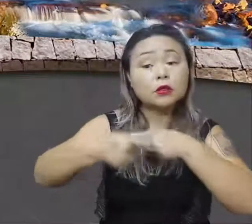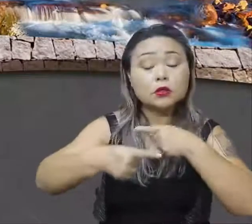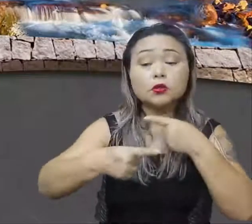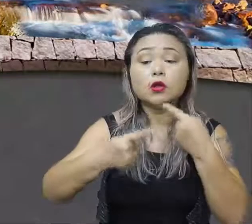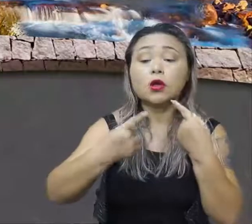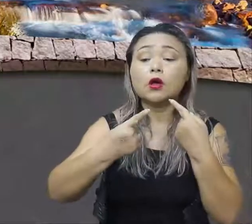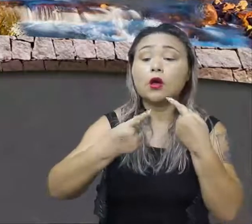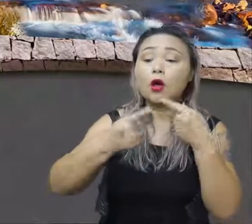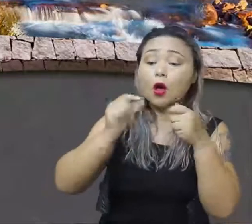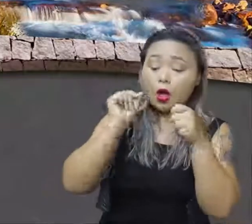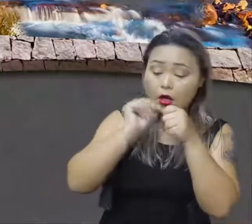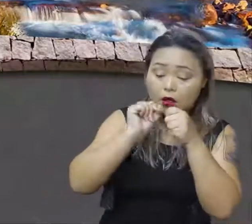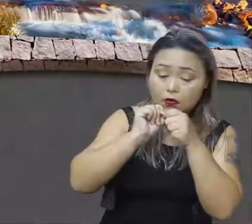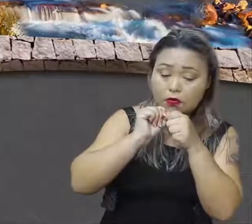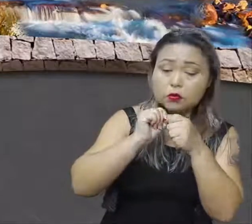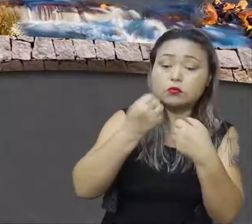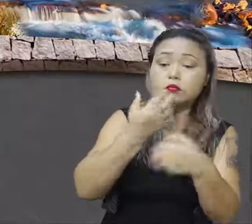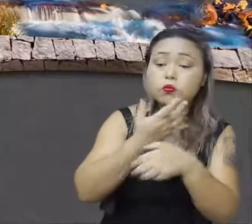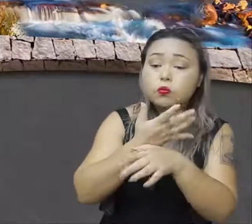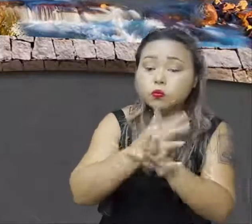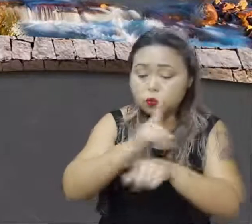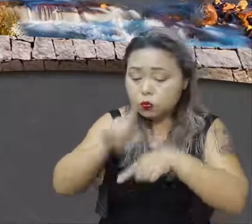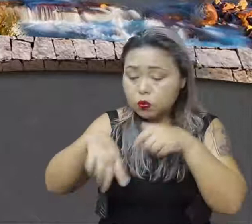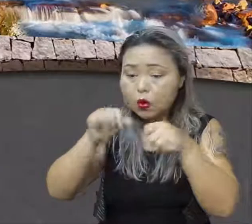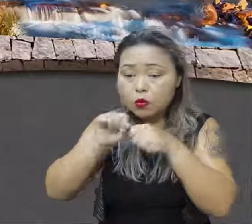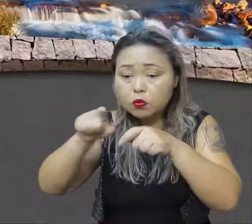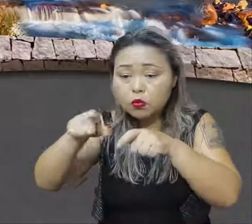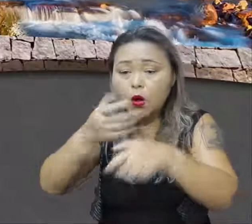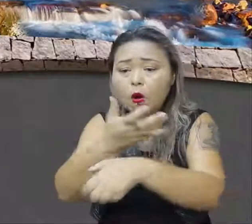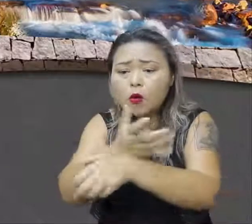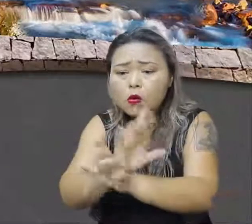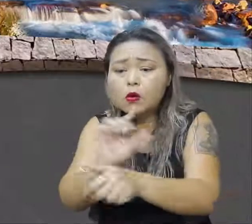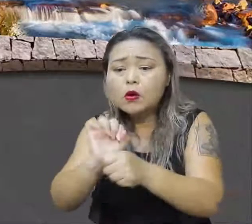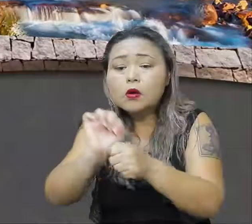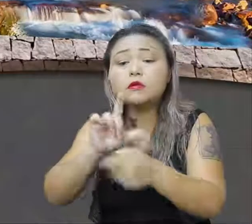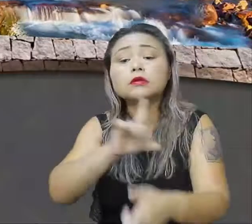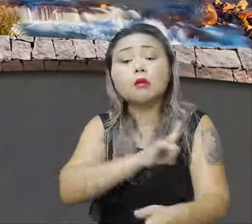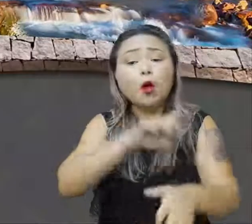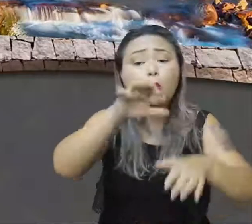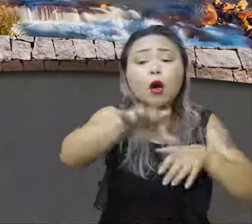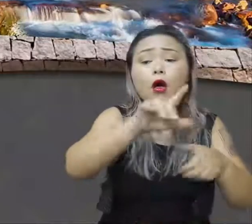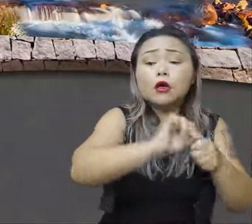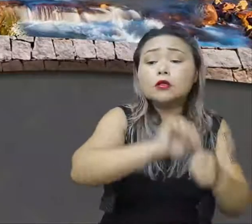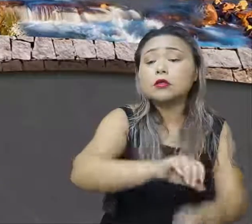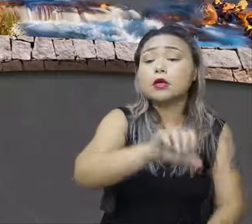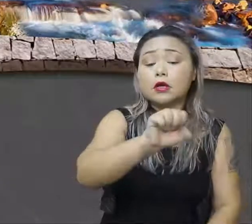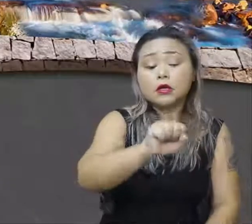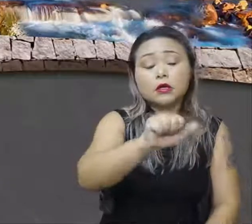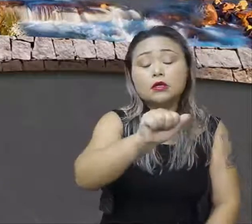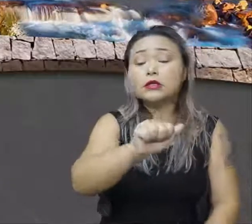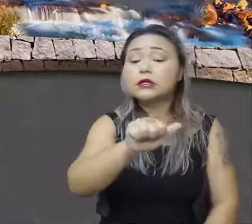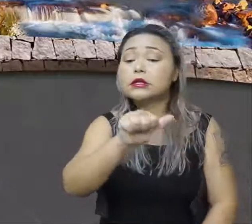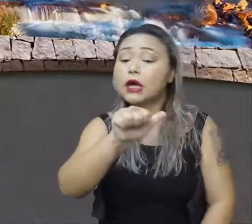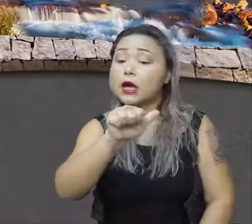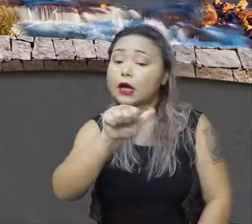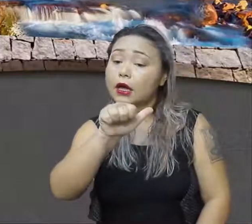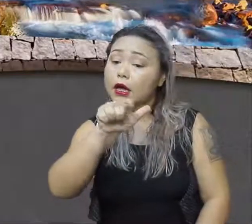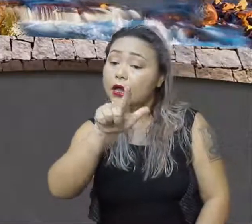que é feito pelo homem. Em algumas regiões temos até salinização, que também é outro processo de desertificação.